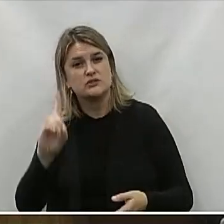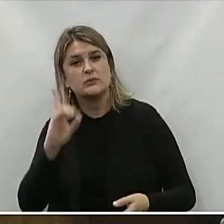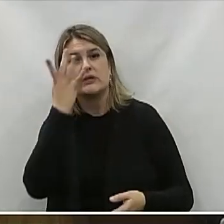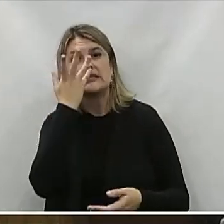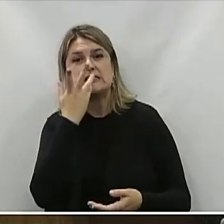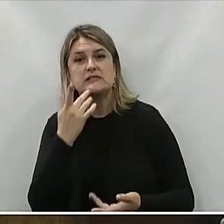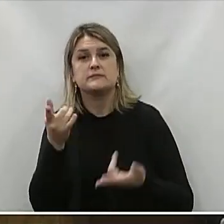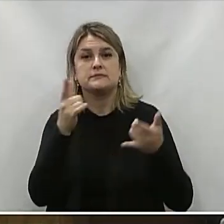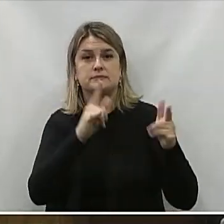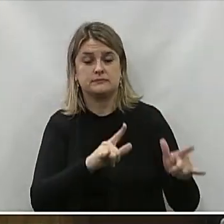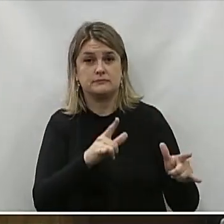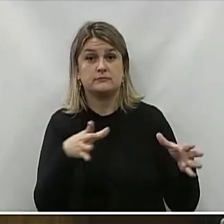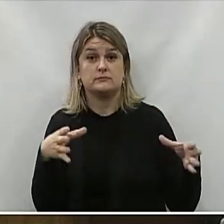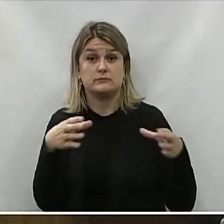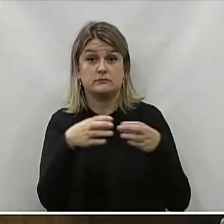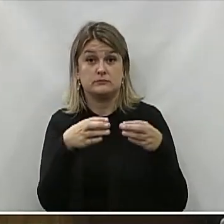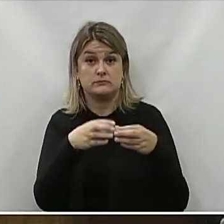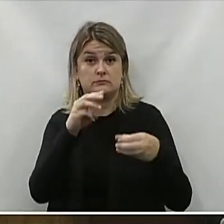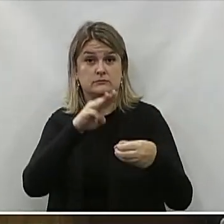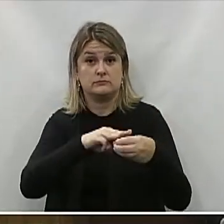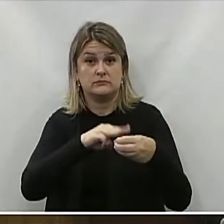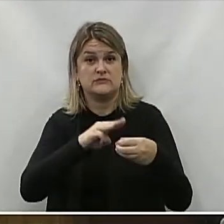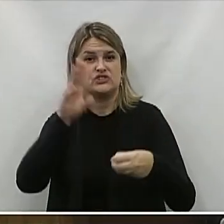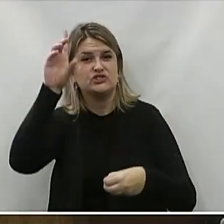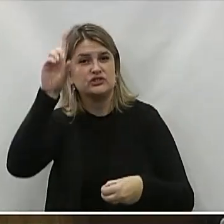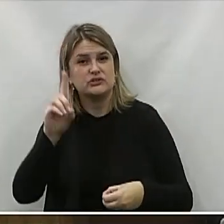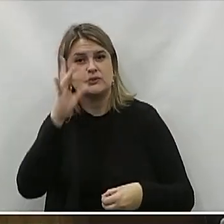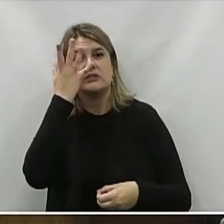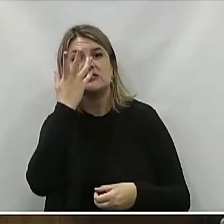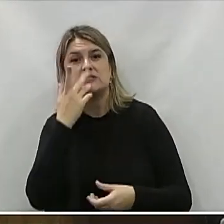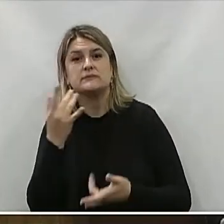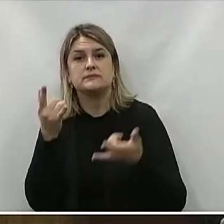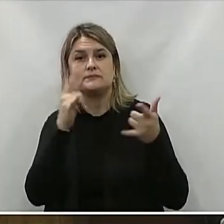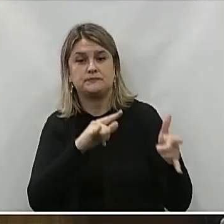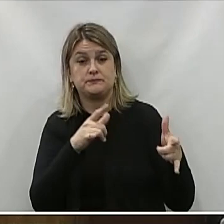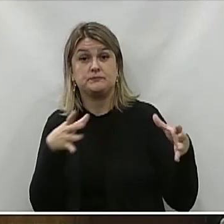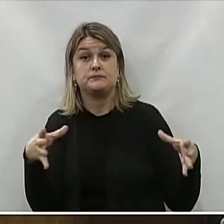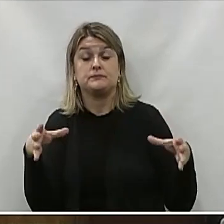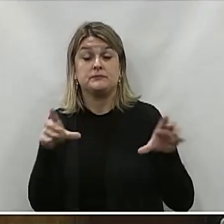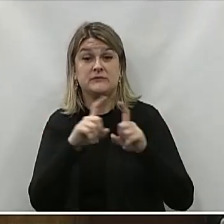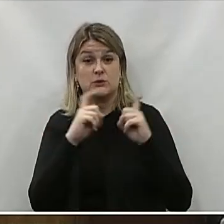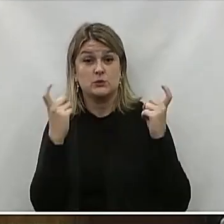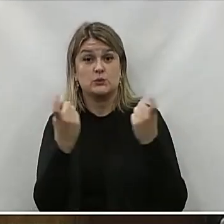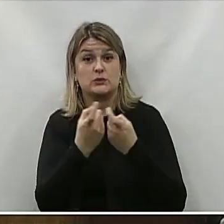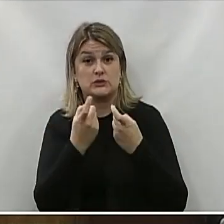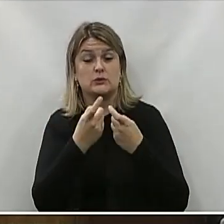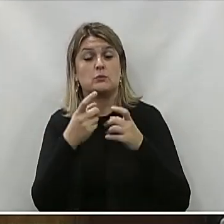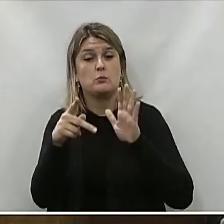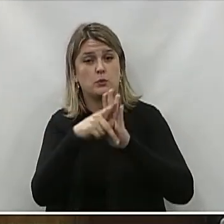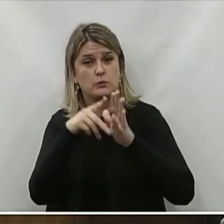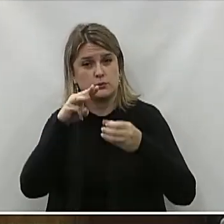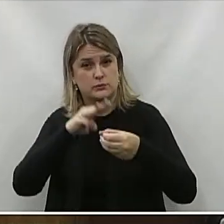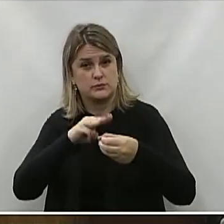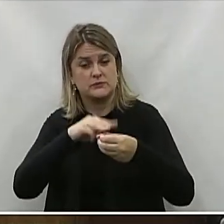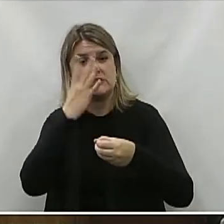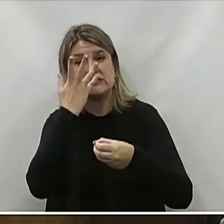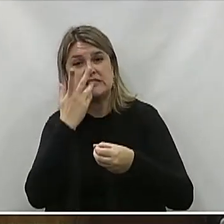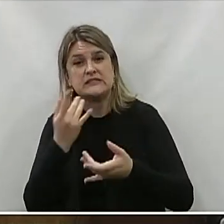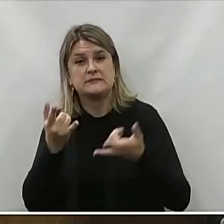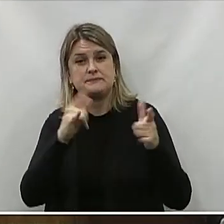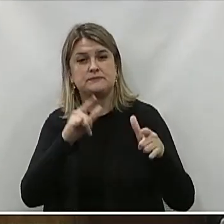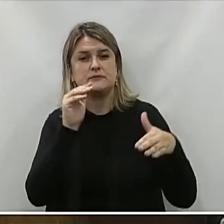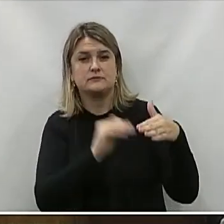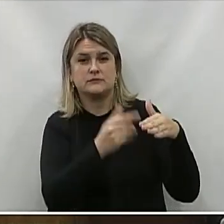criança Do adolescente Conselho Municipal Dos direitos Da criança Do adolescente Conferência Municipal Dos direitos Da criança Do adolescente